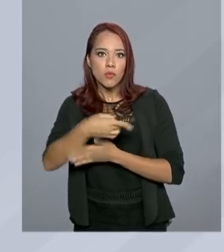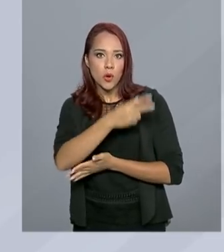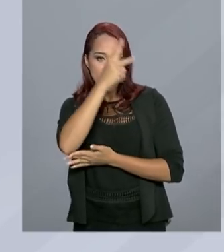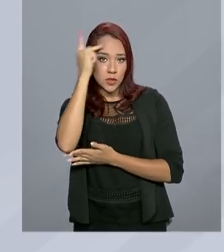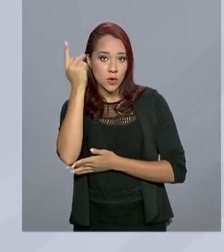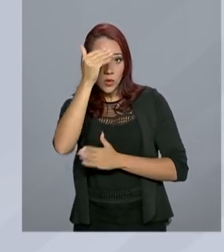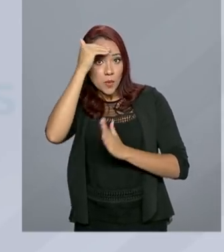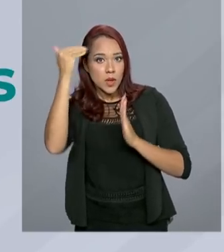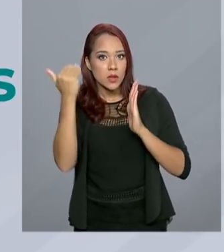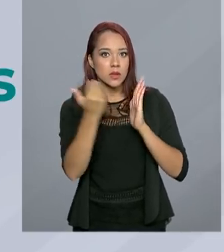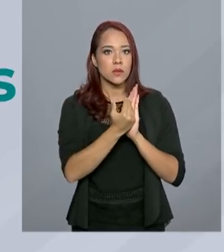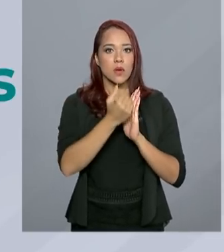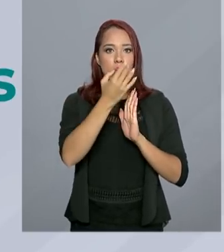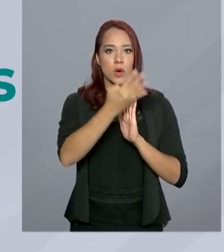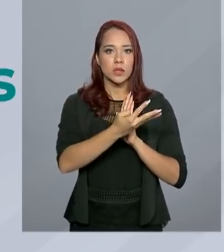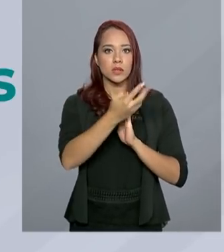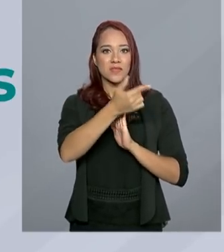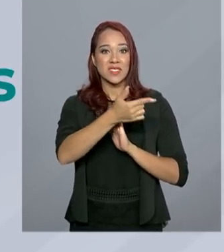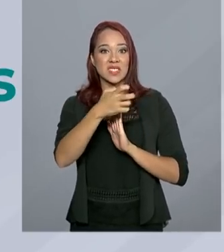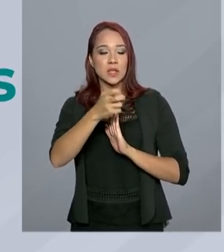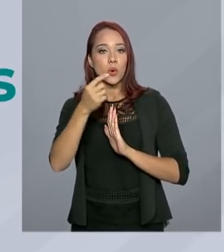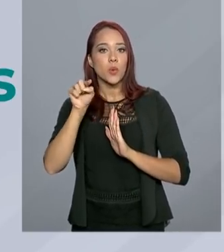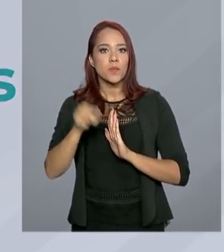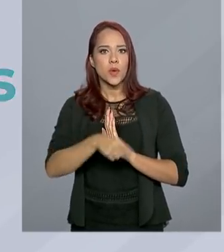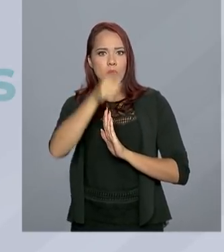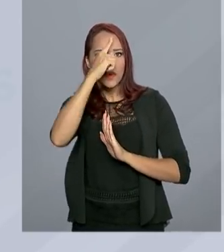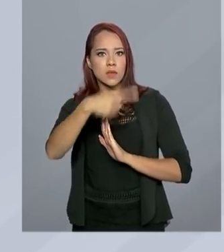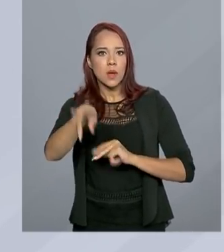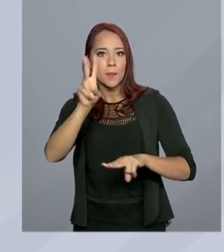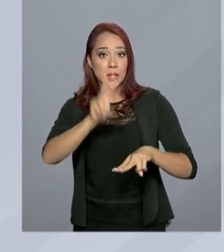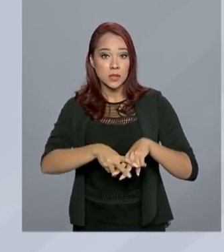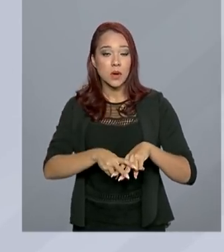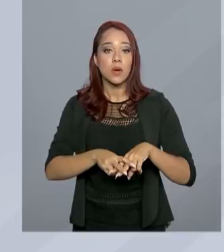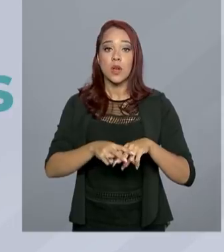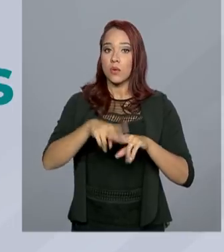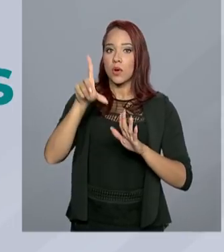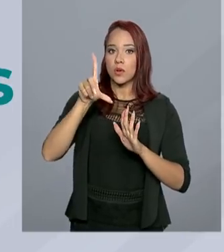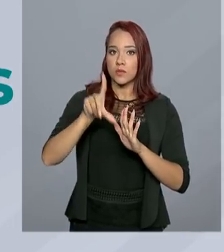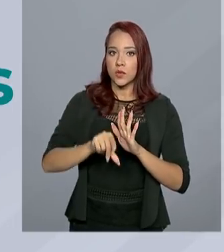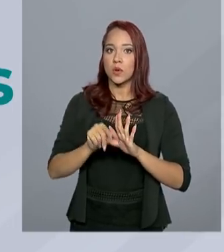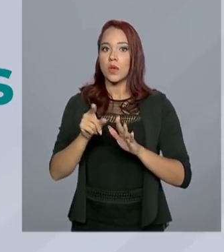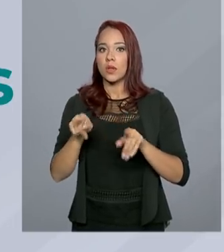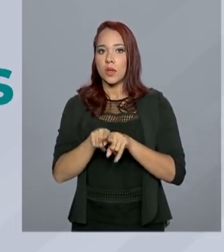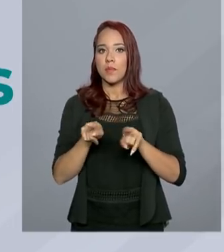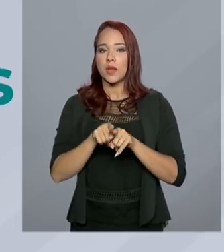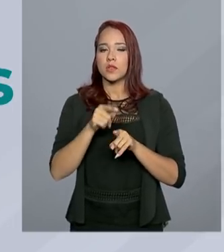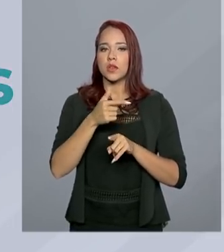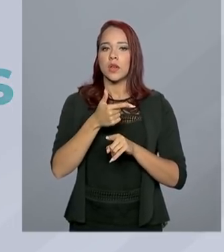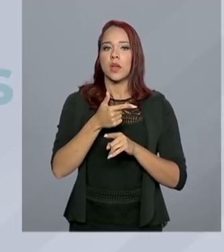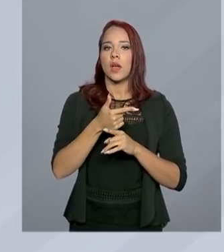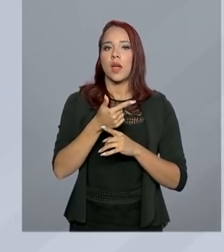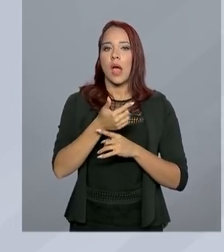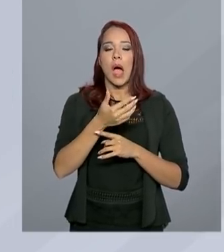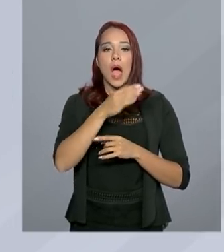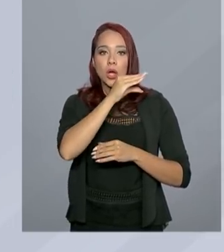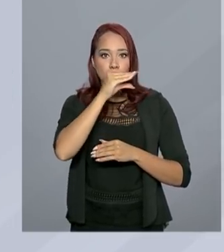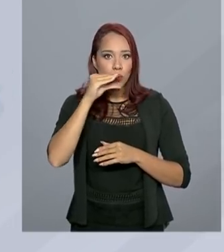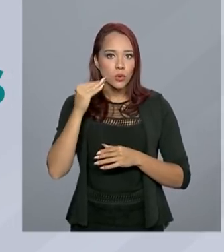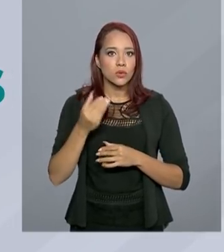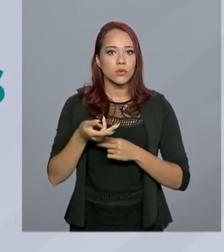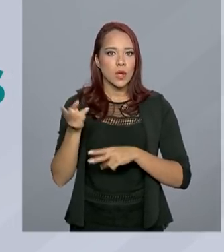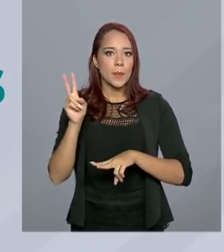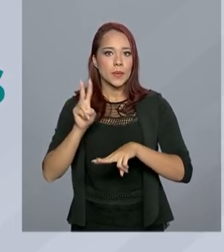cumpriram 425 mandados de prisão, com a reclusão de 1.424 adultos e a apreensão de